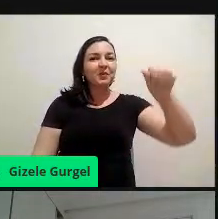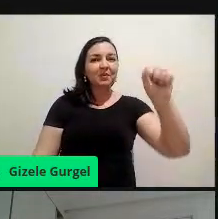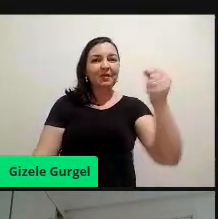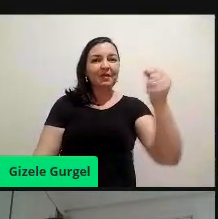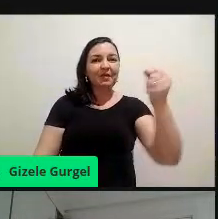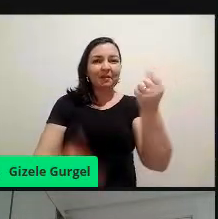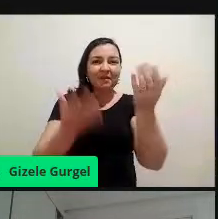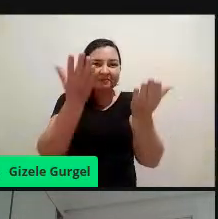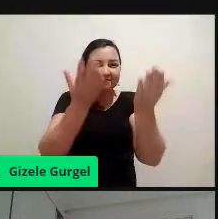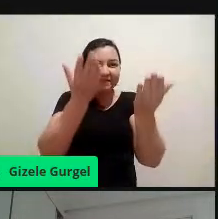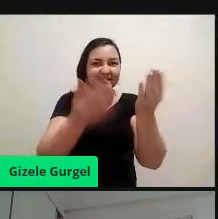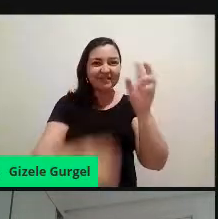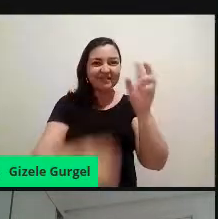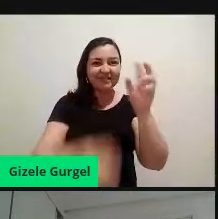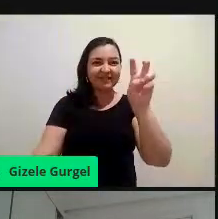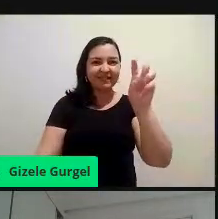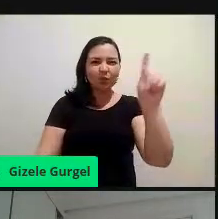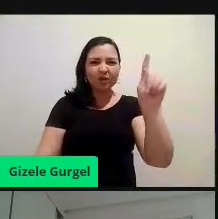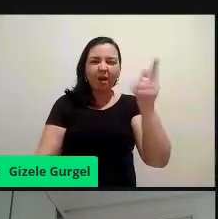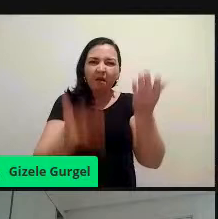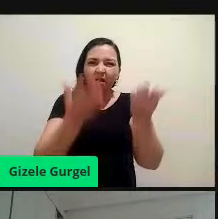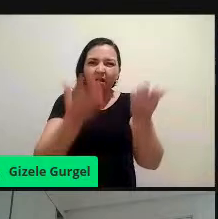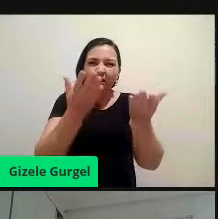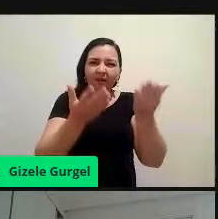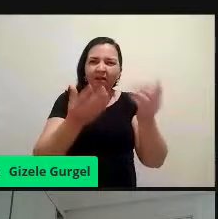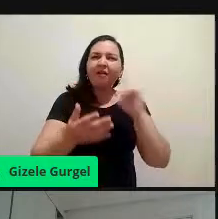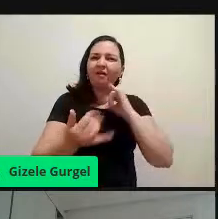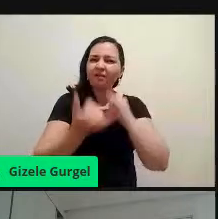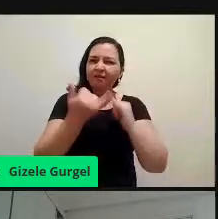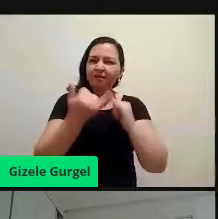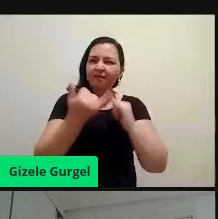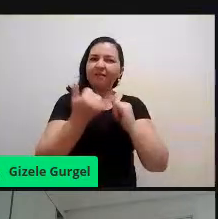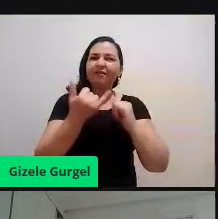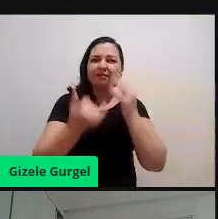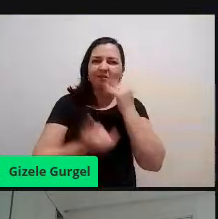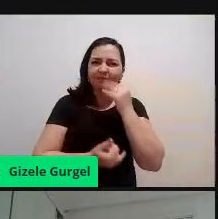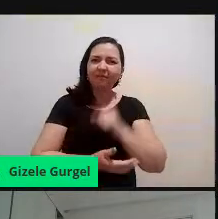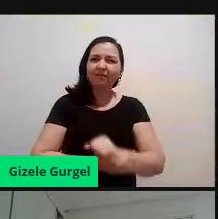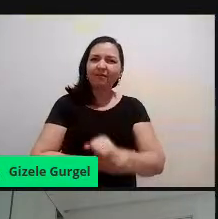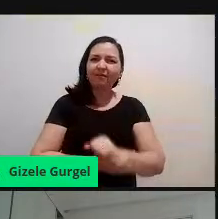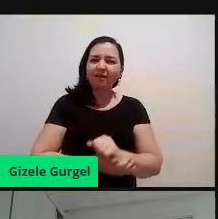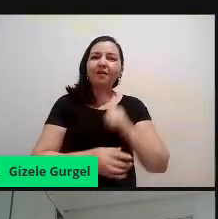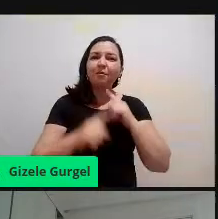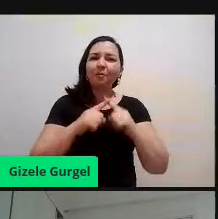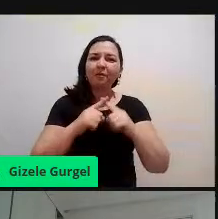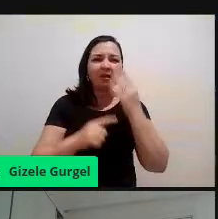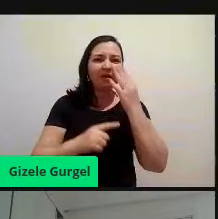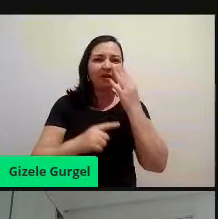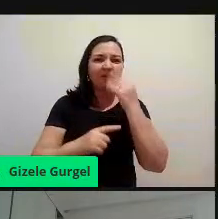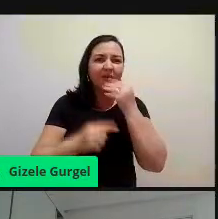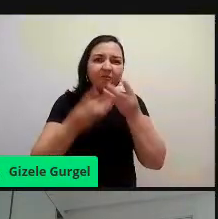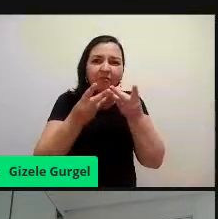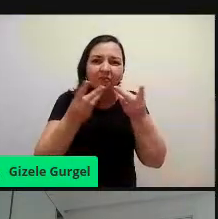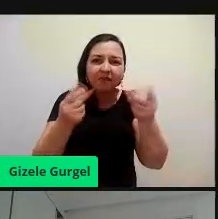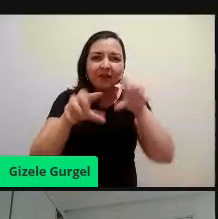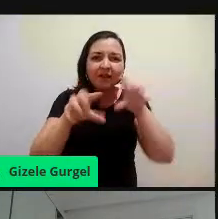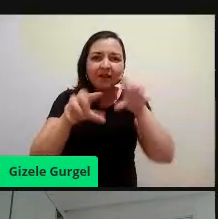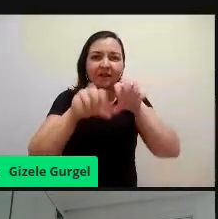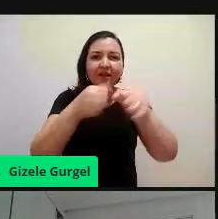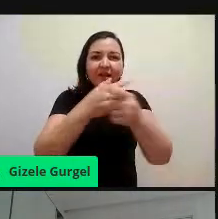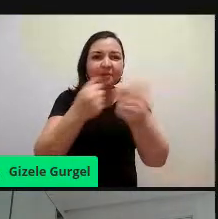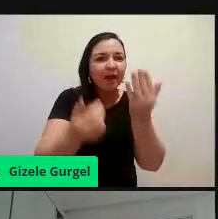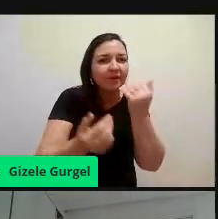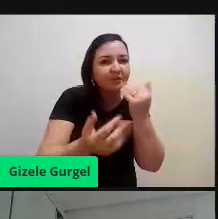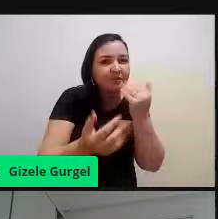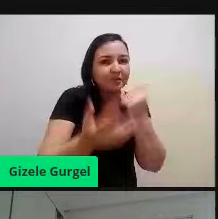E como, né, isso a gente pressupõe, né, indo por esse raciocínio, que isso realmente ocorre, né, mas